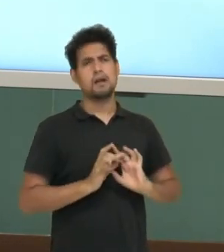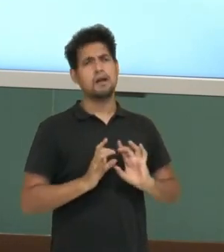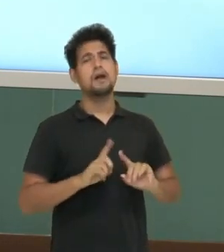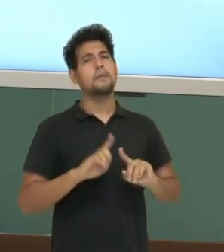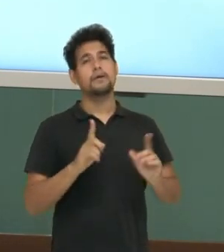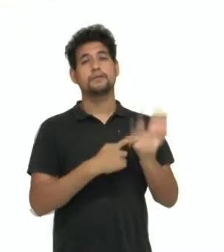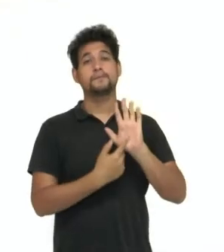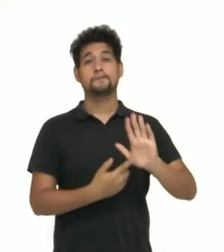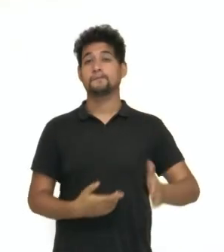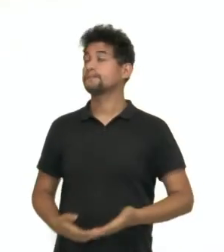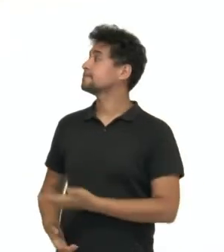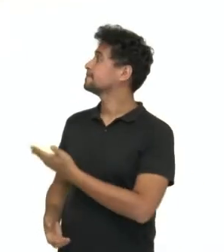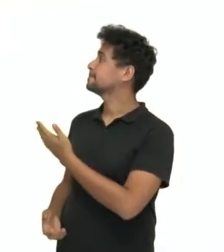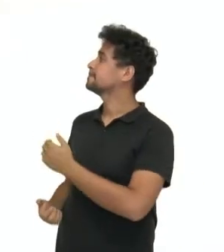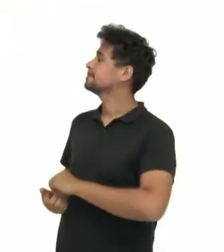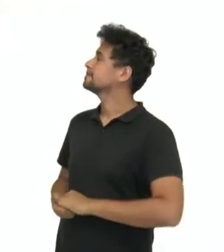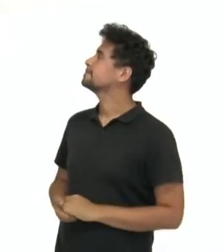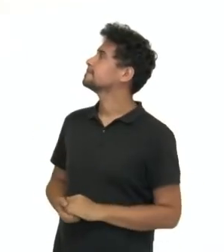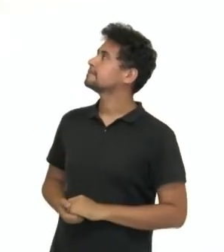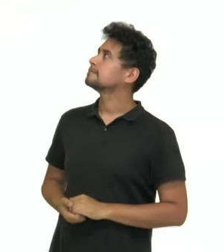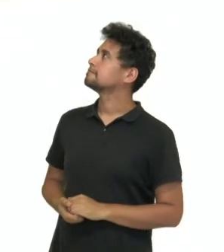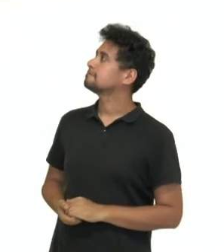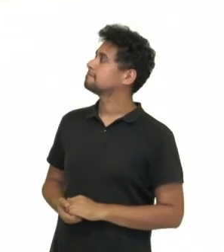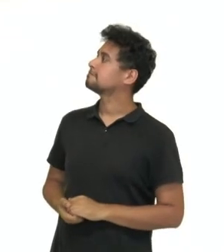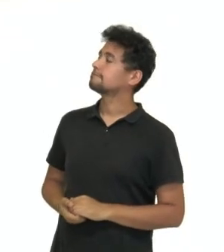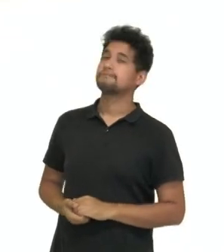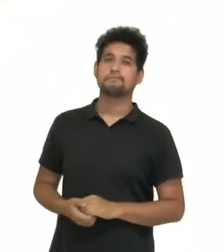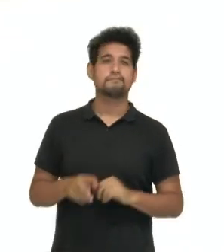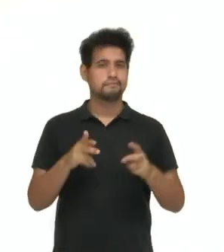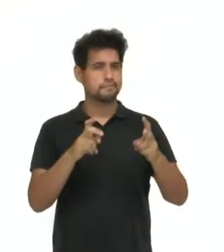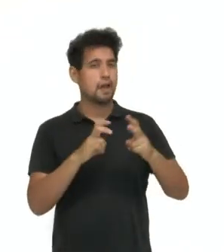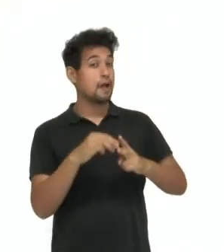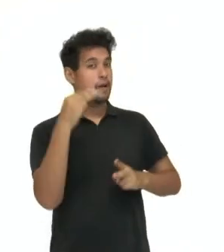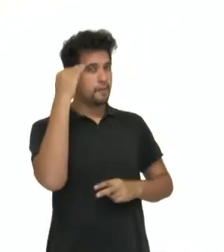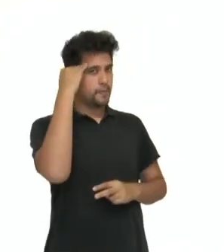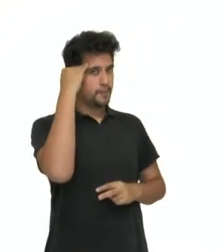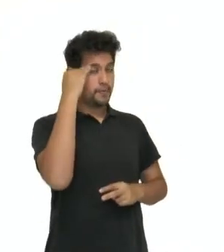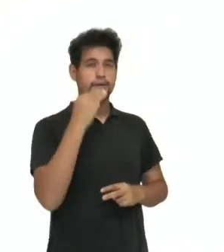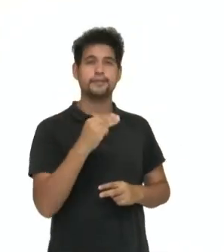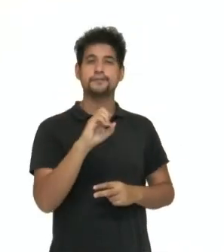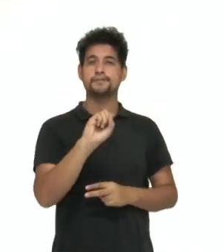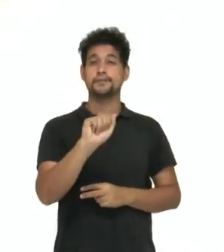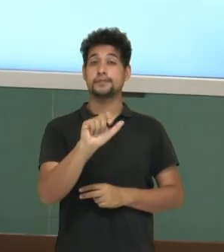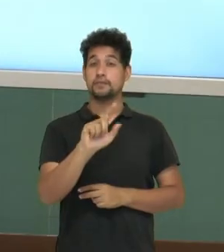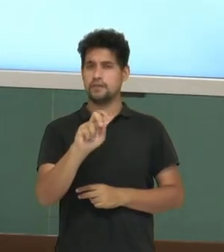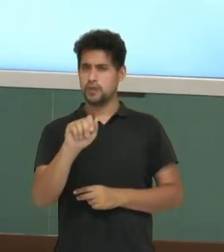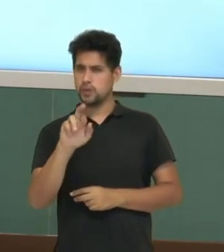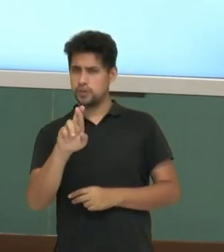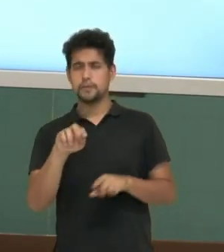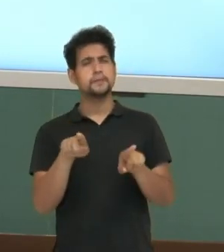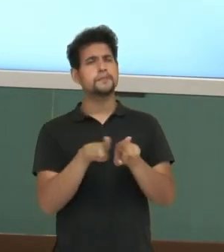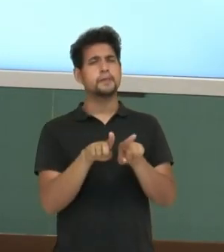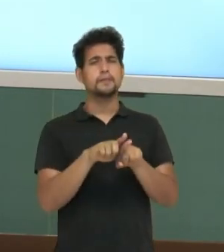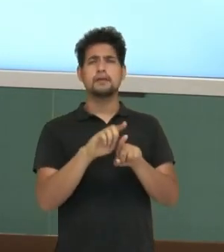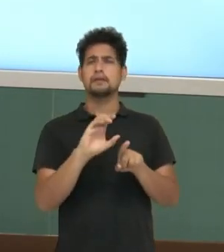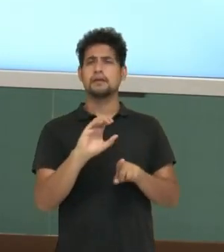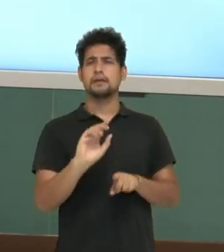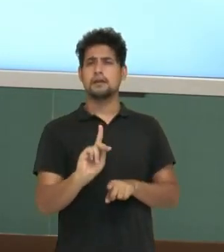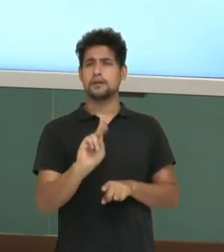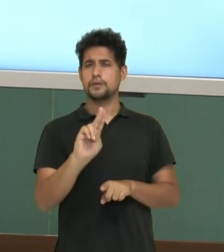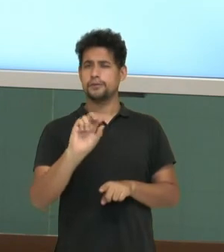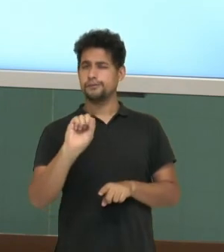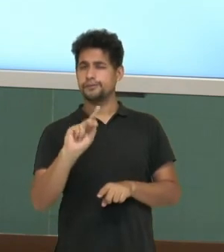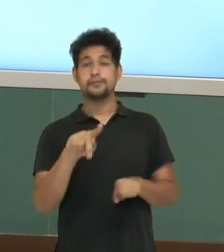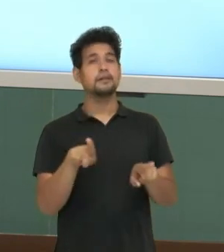trouxe para vocês algumas imagens. A persistência da memória de Salvador Dalí, obra de Vladimir Kuch e os